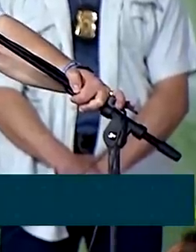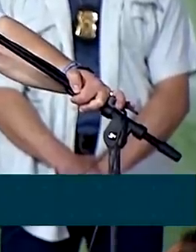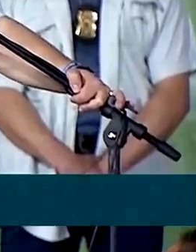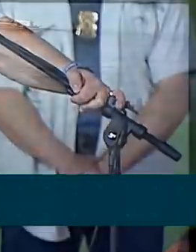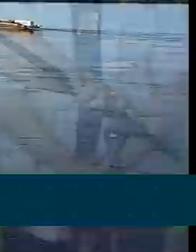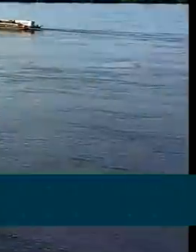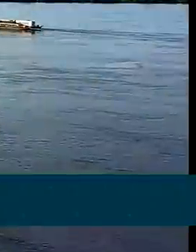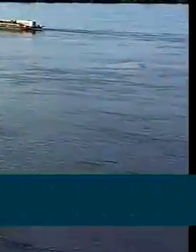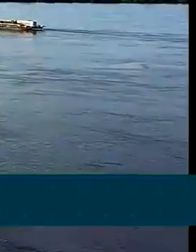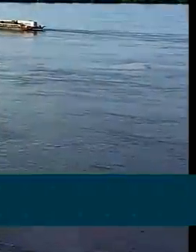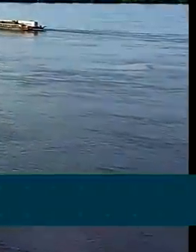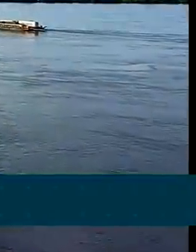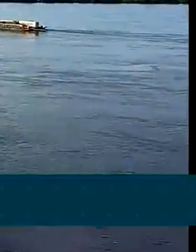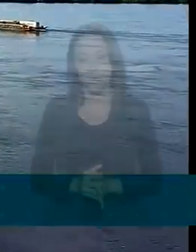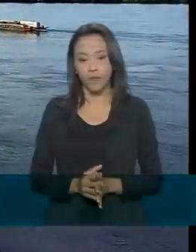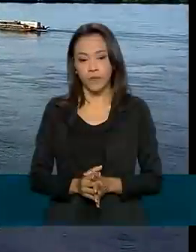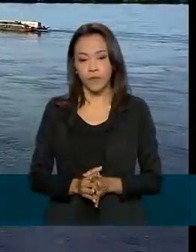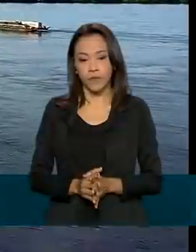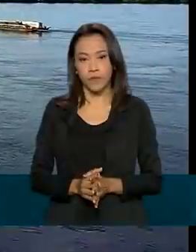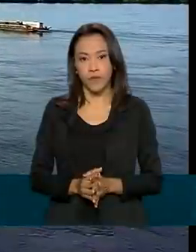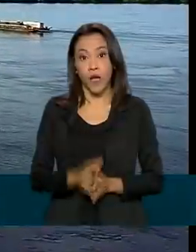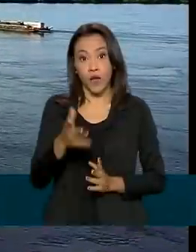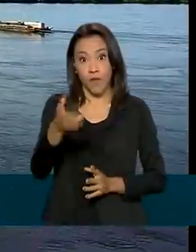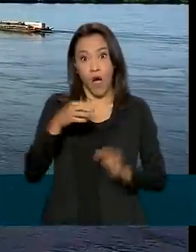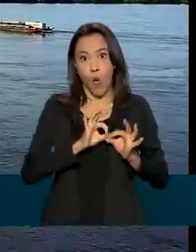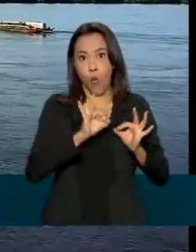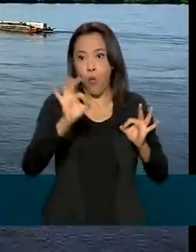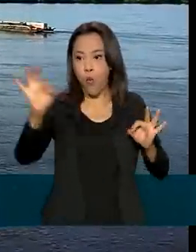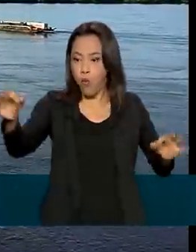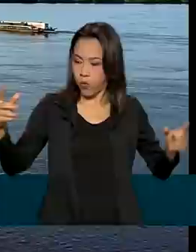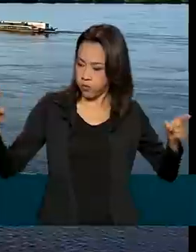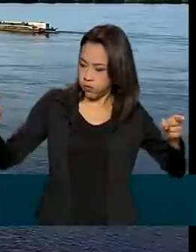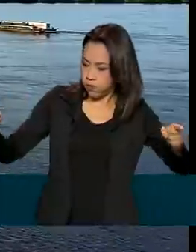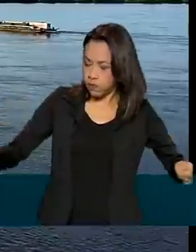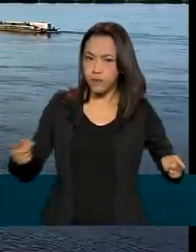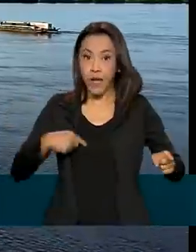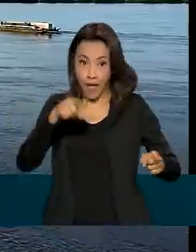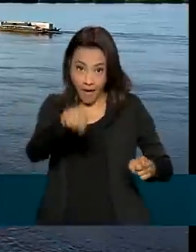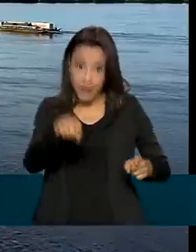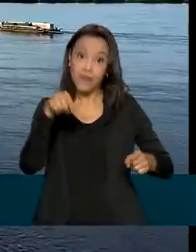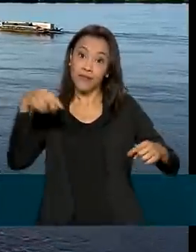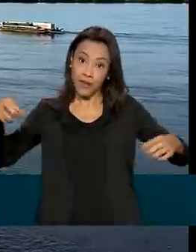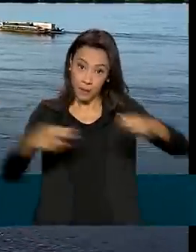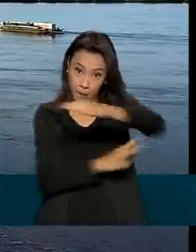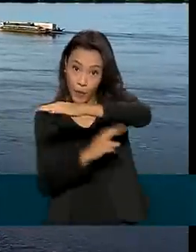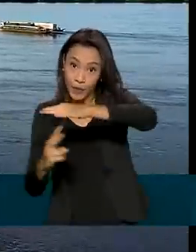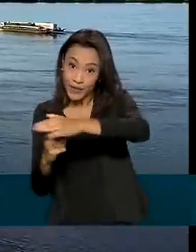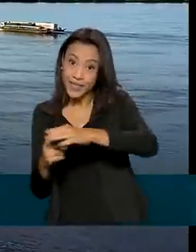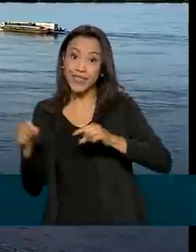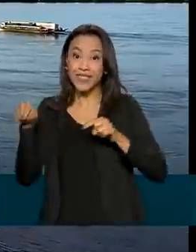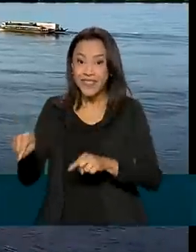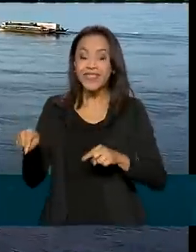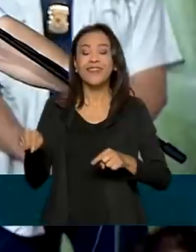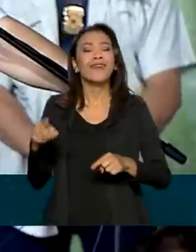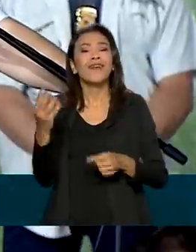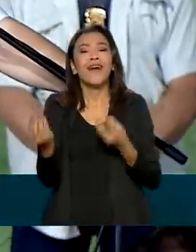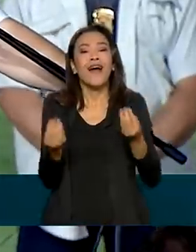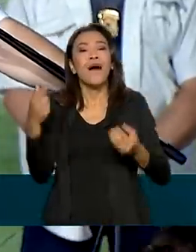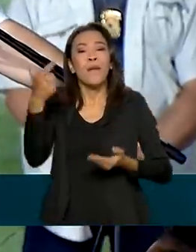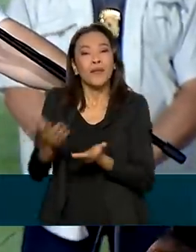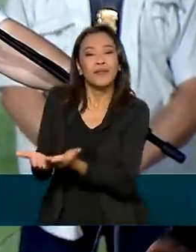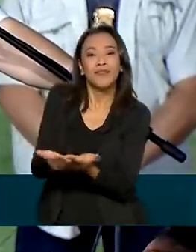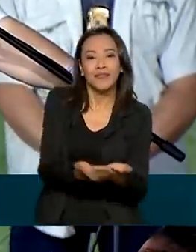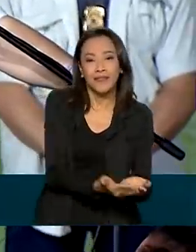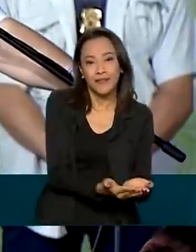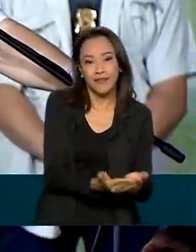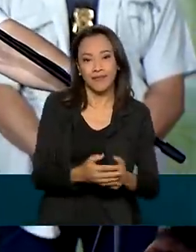de norte a sul. Não dava para demitir a essa altura do campeonato? A Belém-Brasília, sem a ponte, a próxima balsa a ser